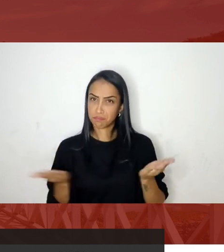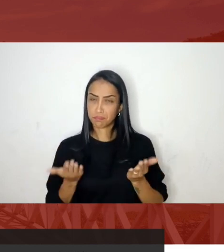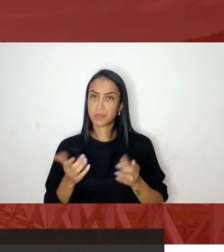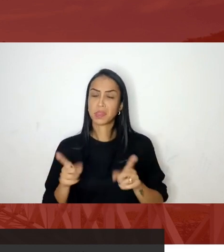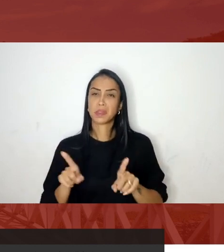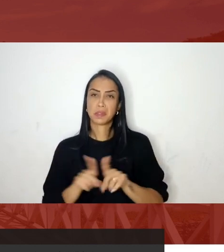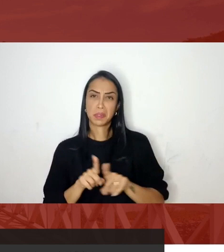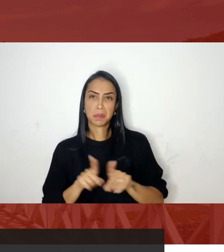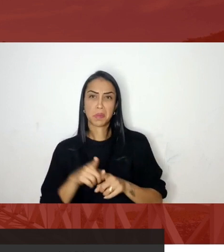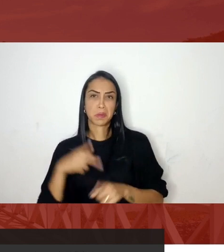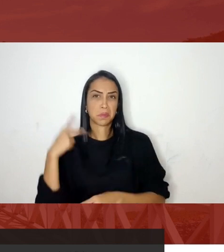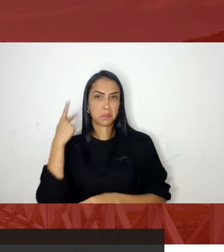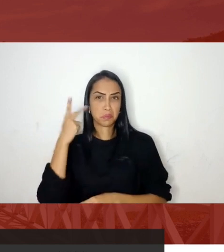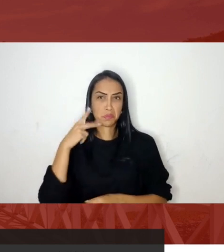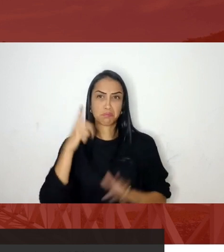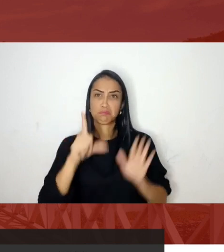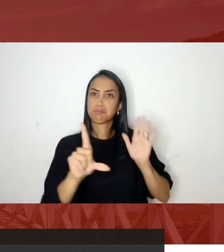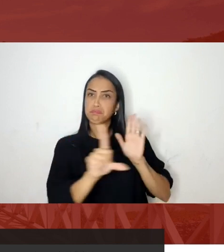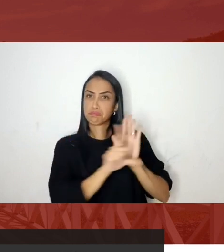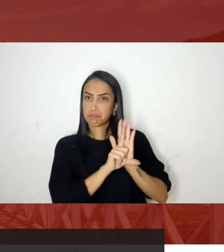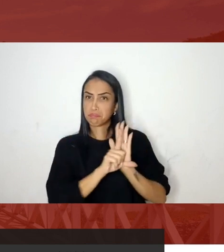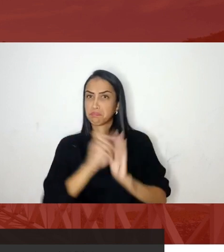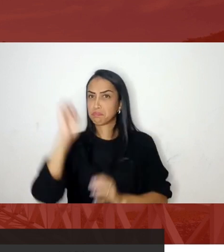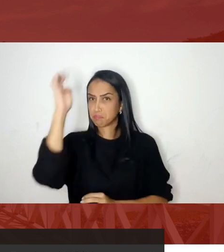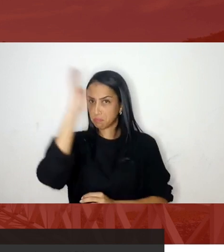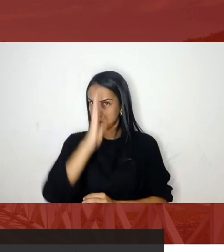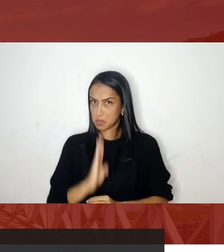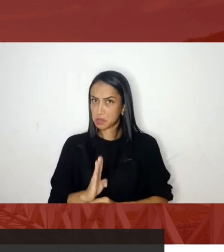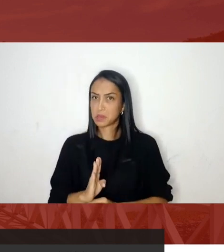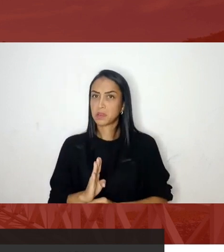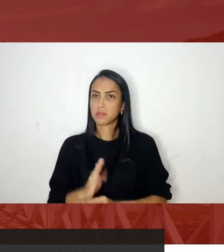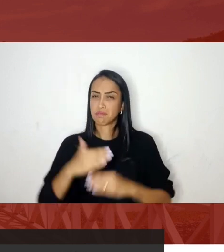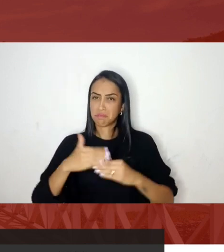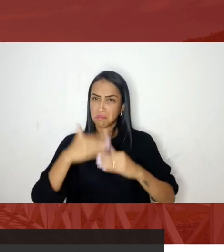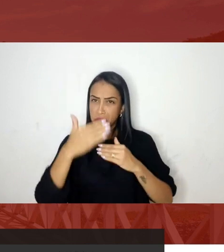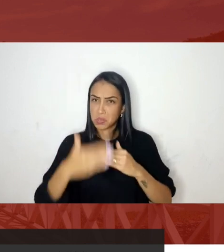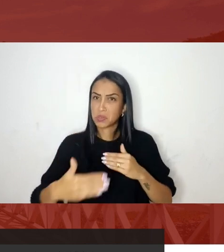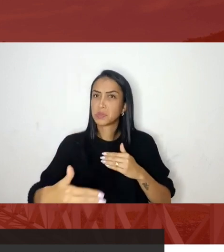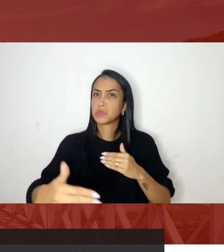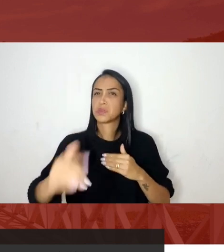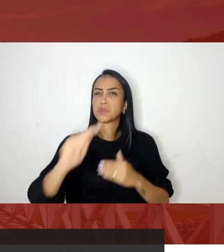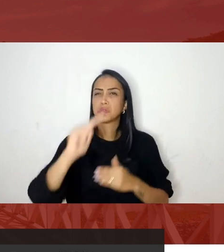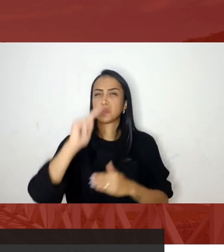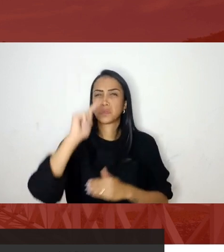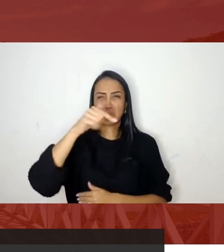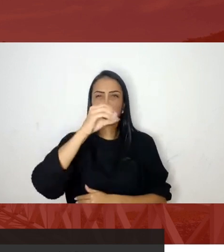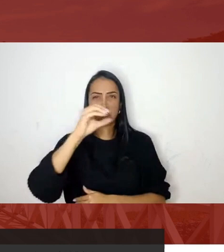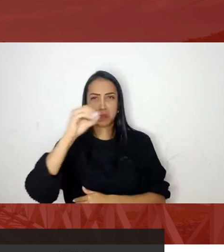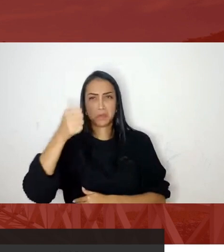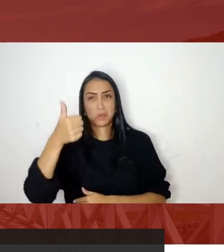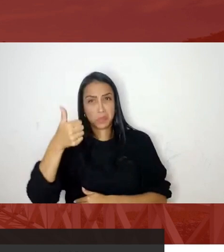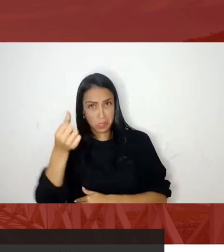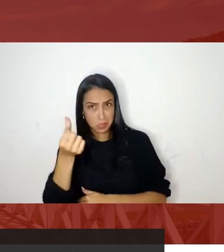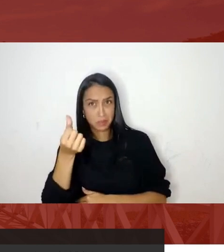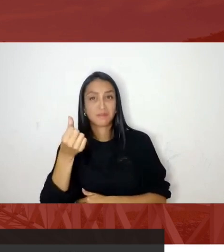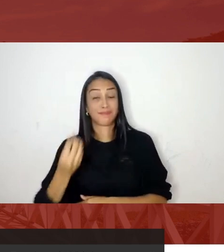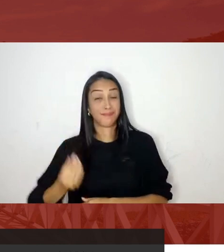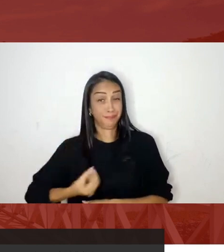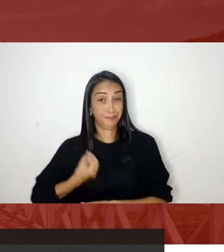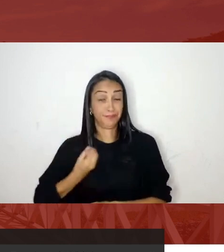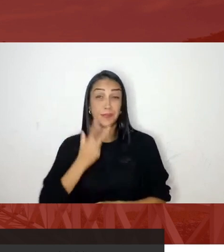instalou do Brasil a partir do golpe de 2016 nós tivemos um visível retrocesso